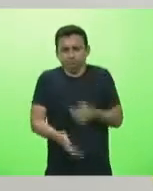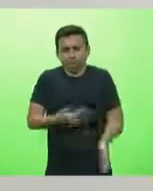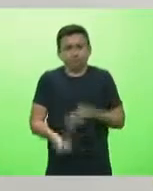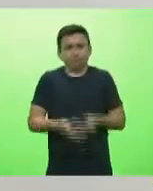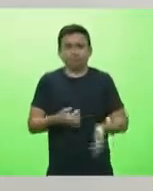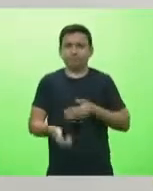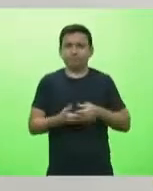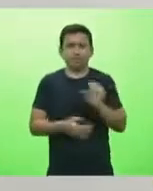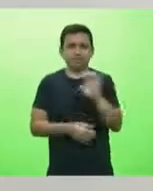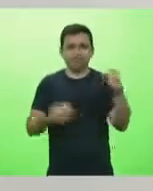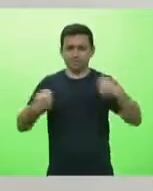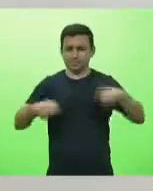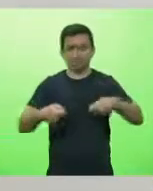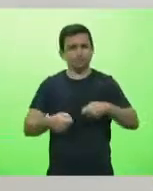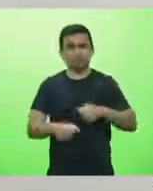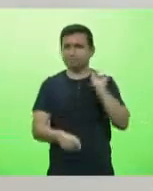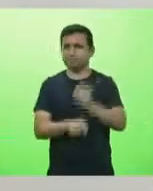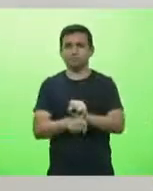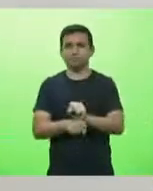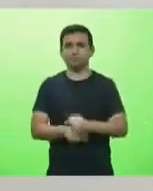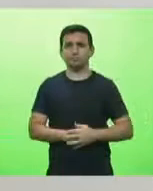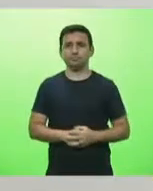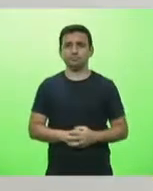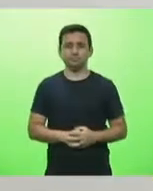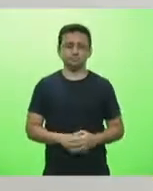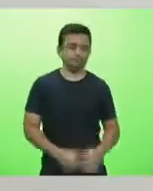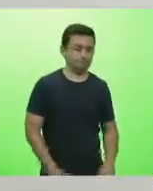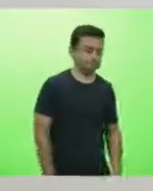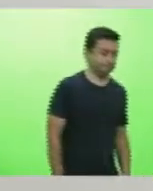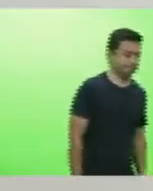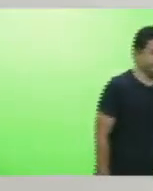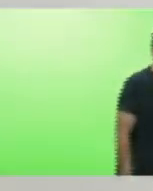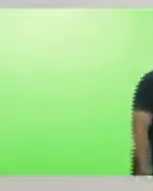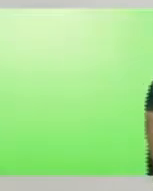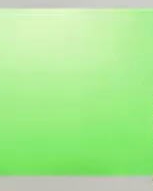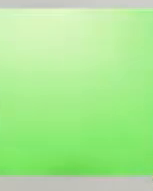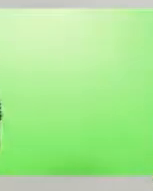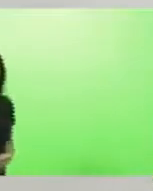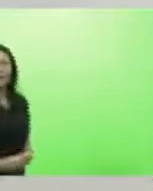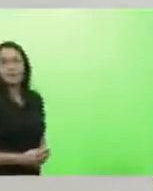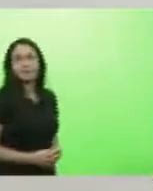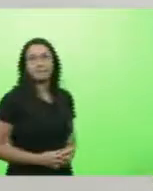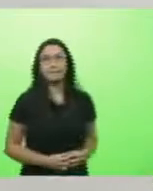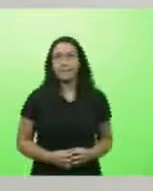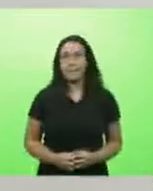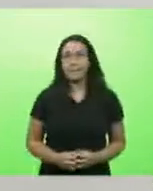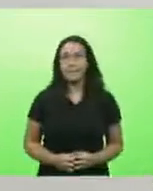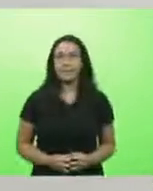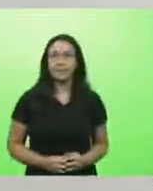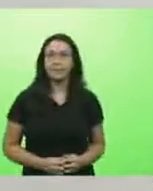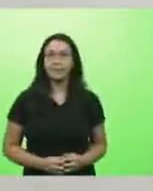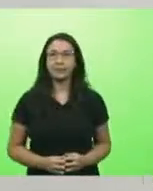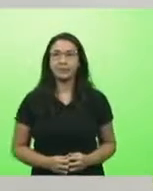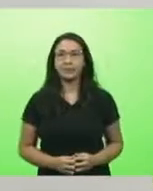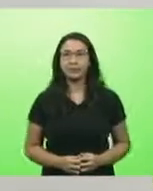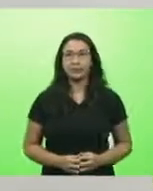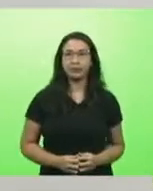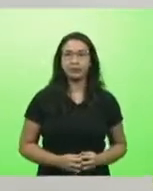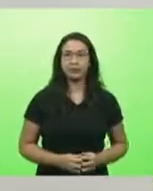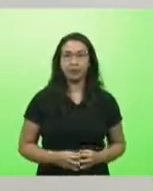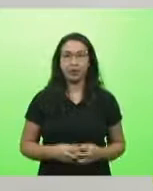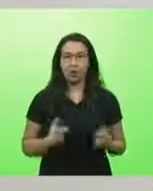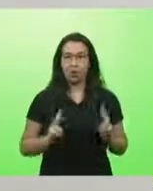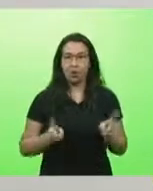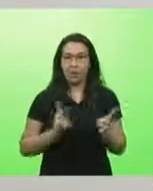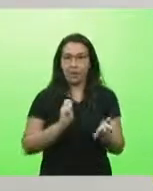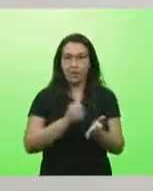esquerda, mas tem que ter. Ou nós vamos ficar pagando caro para que a Petrobras em três meses tenha lucro de